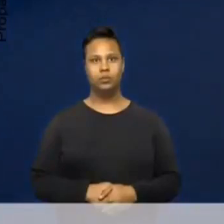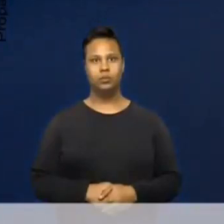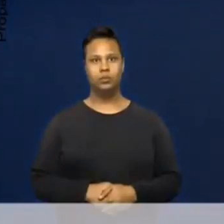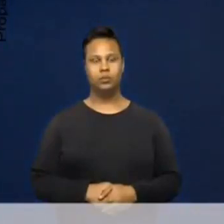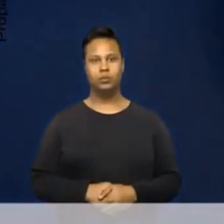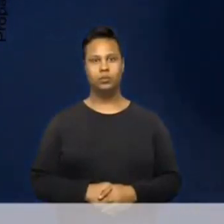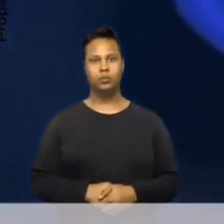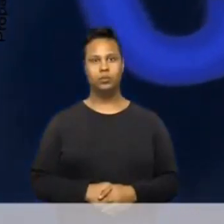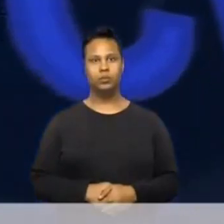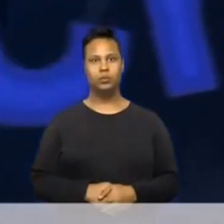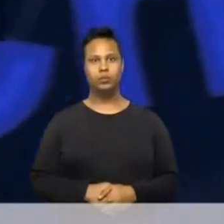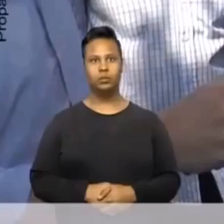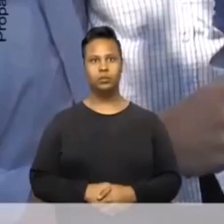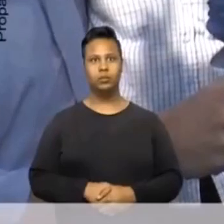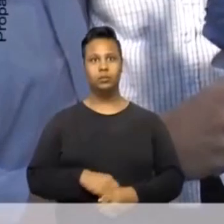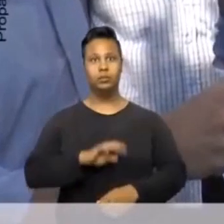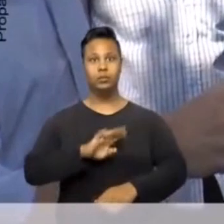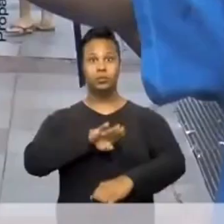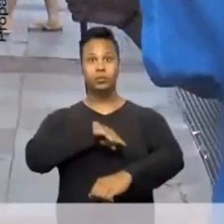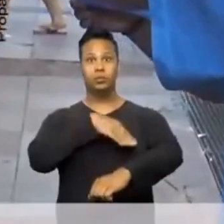Democracia Cristã